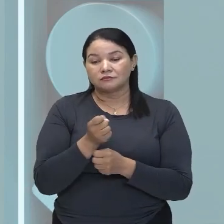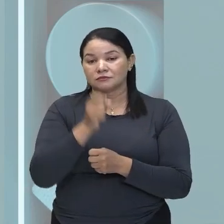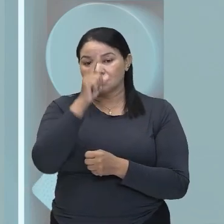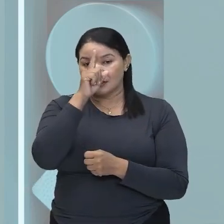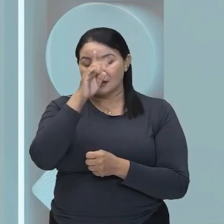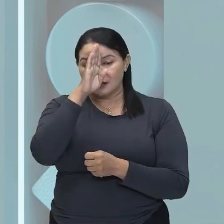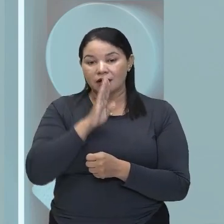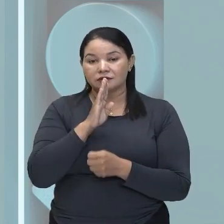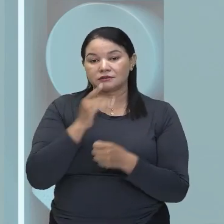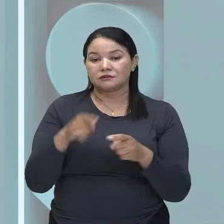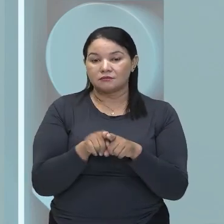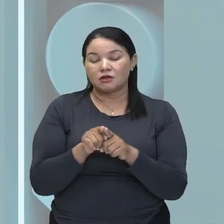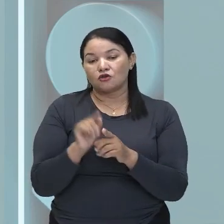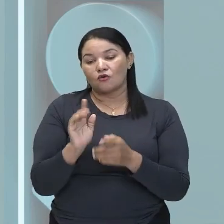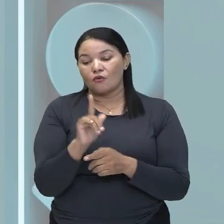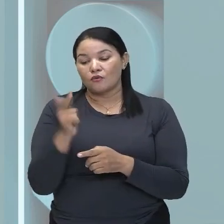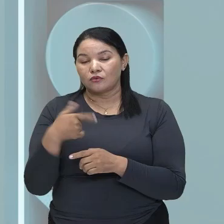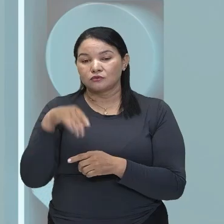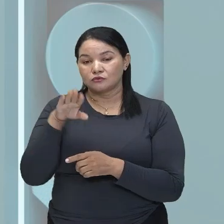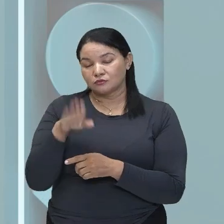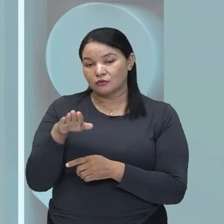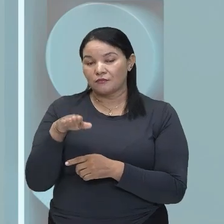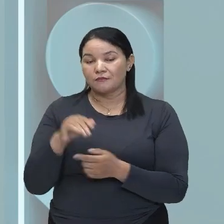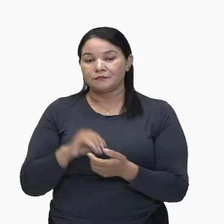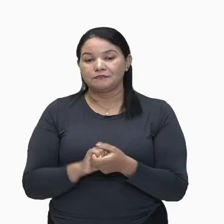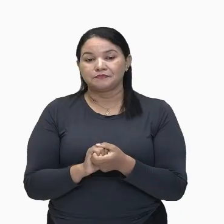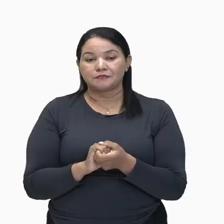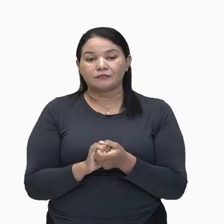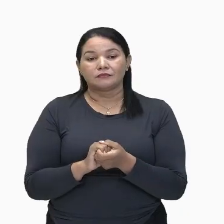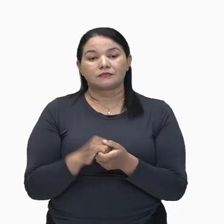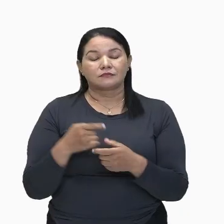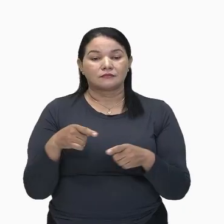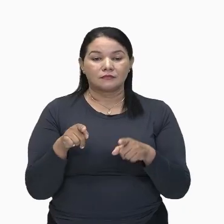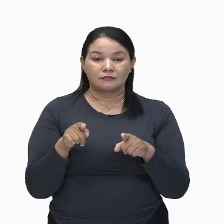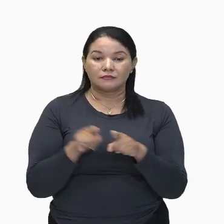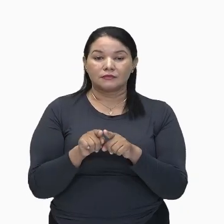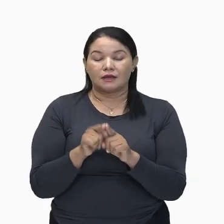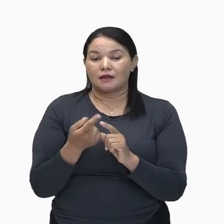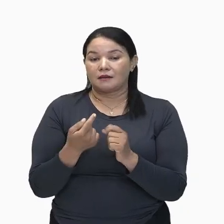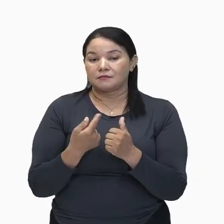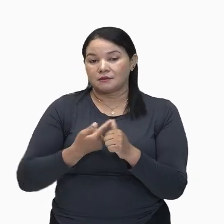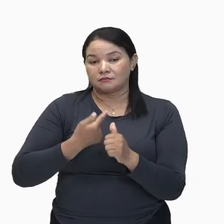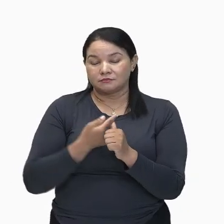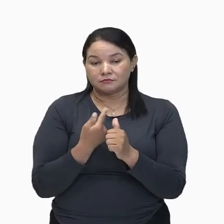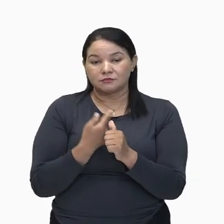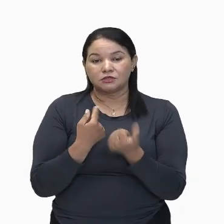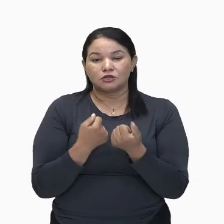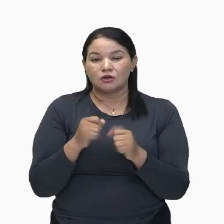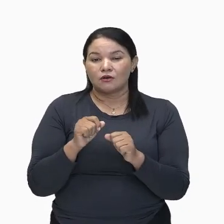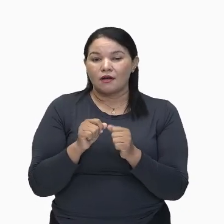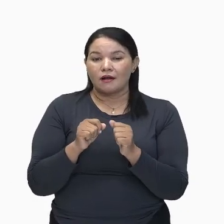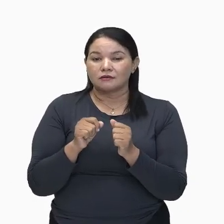bastante populares. Nas primeiras edições, tudo era importado do leste